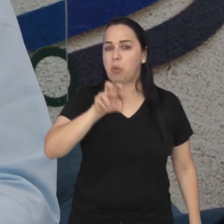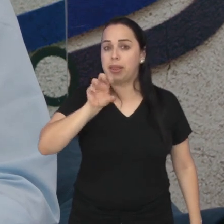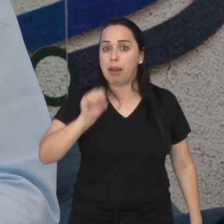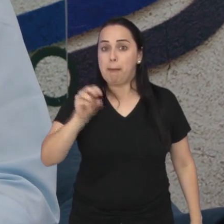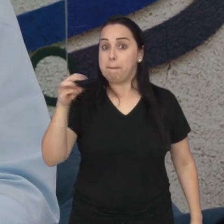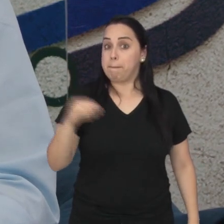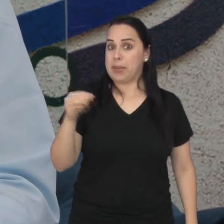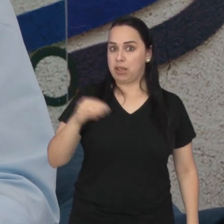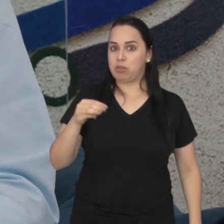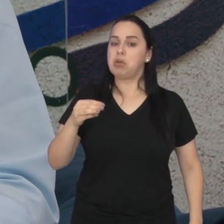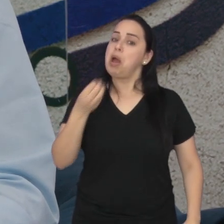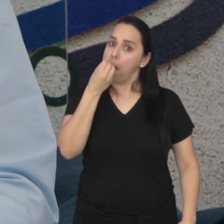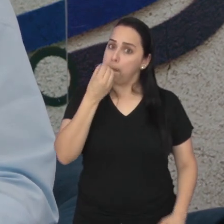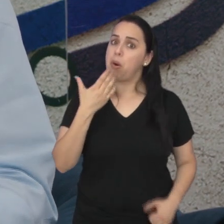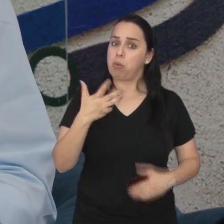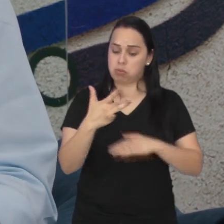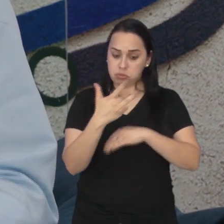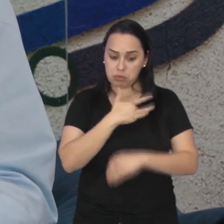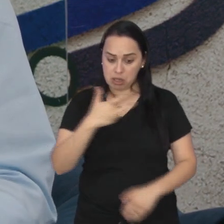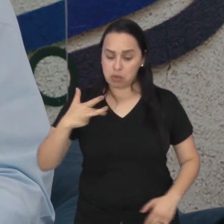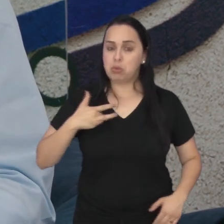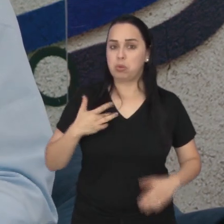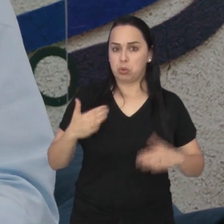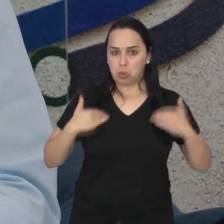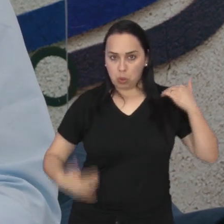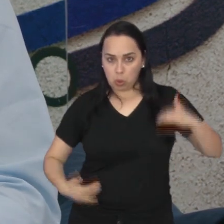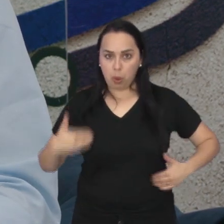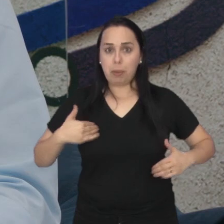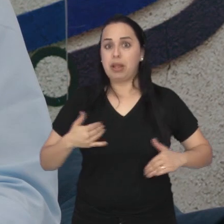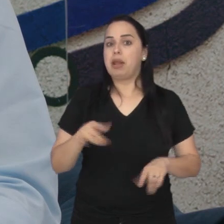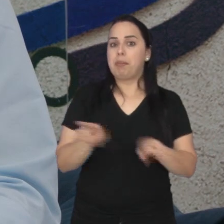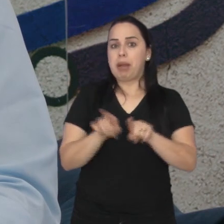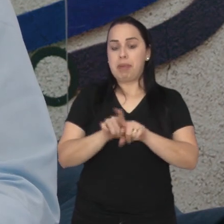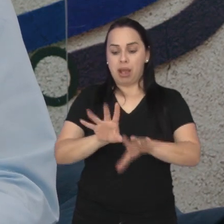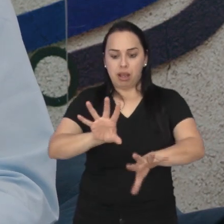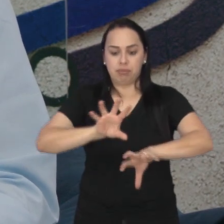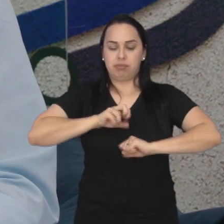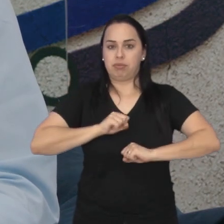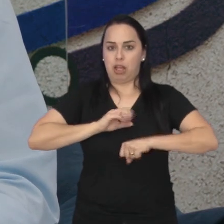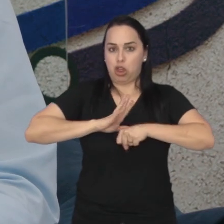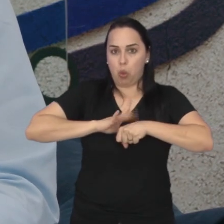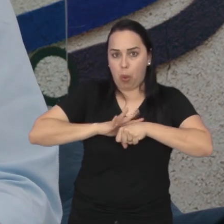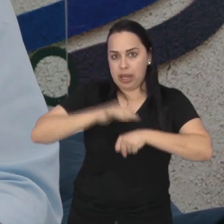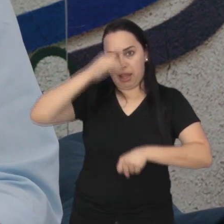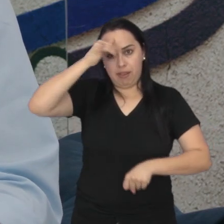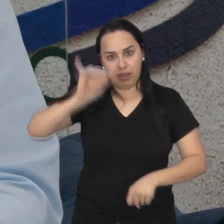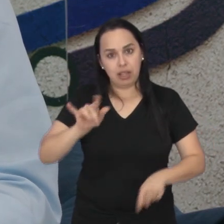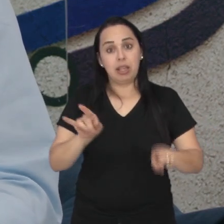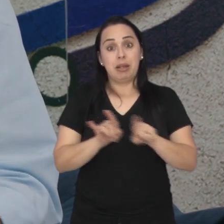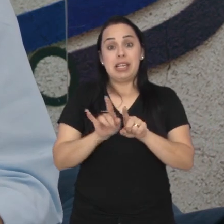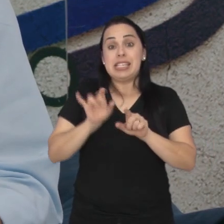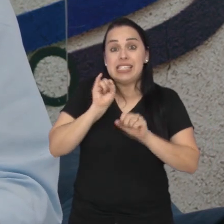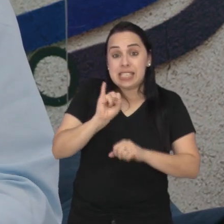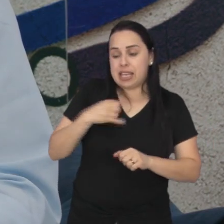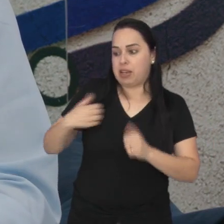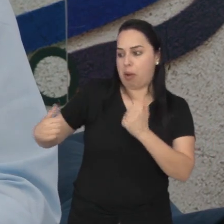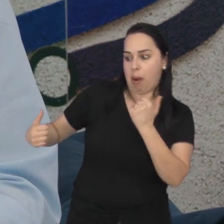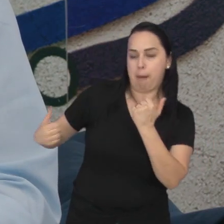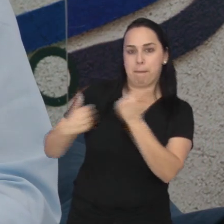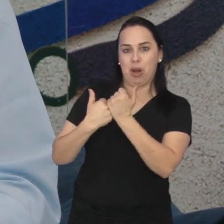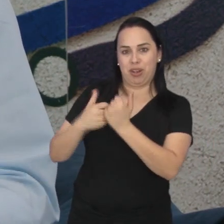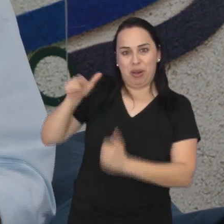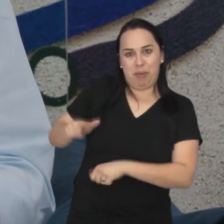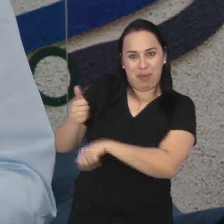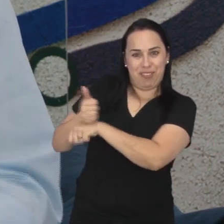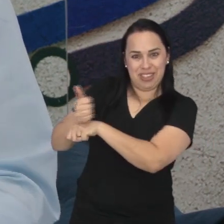essencial para manter a saúde do corpo e da mente, além de prevenir doenças. E se o exercício for acompanhado por um profissional de educação